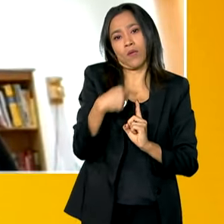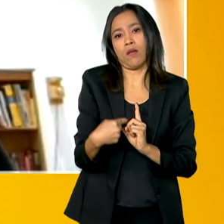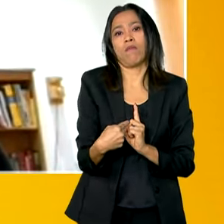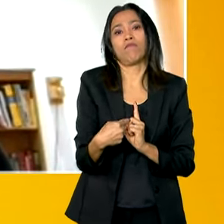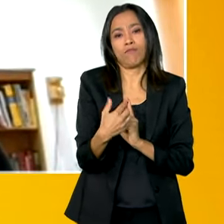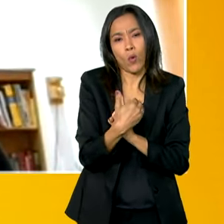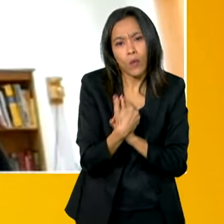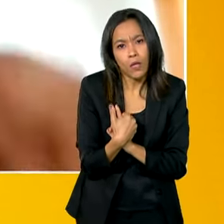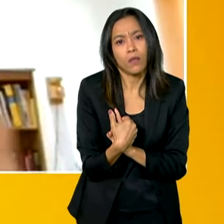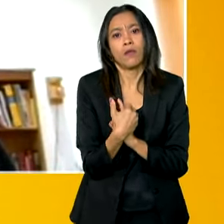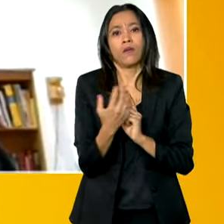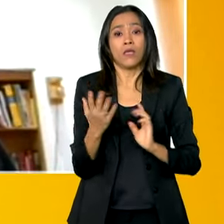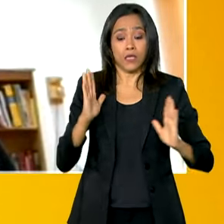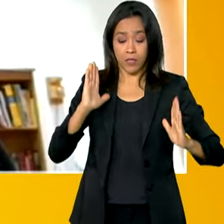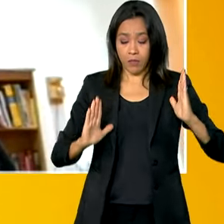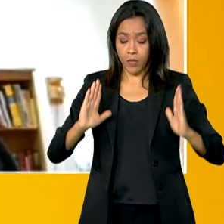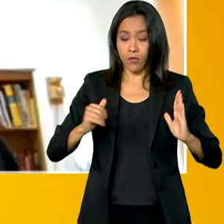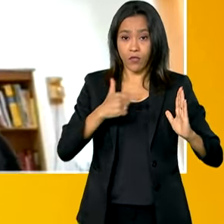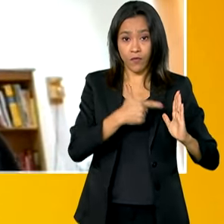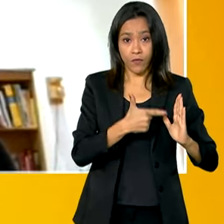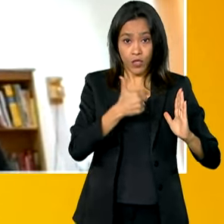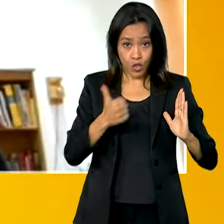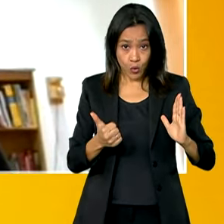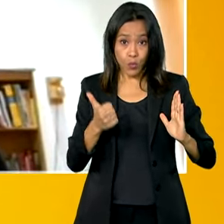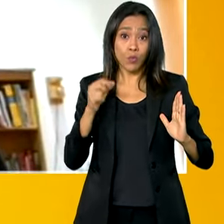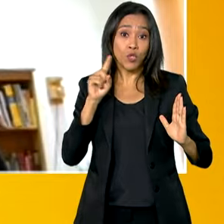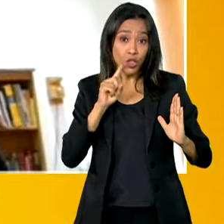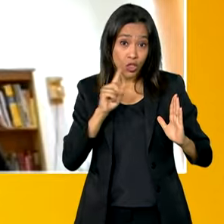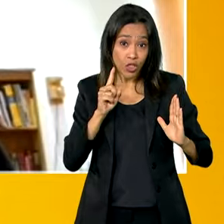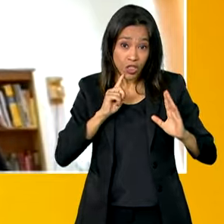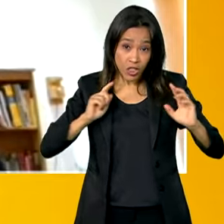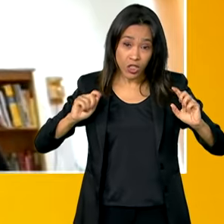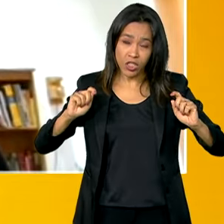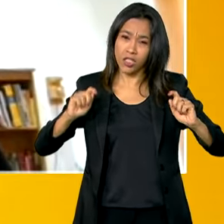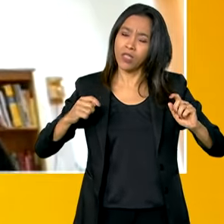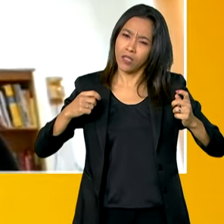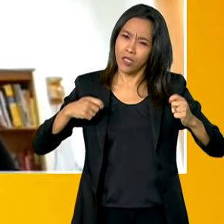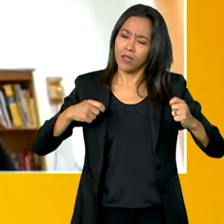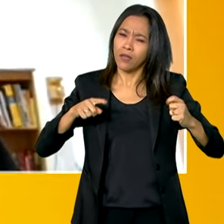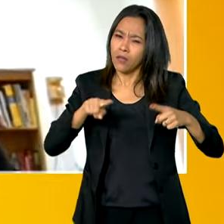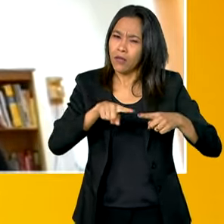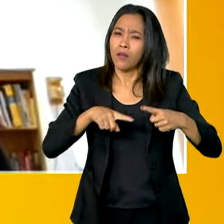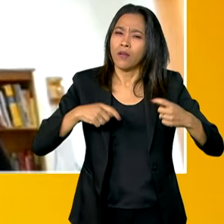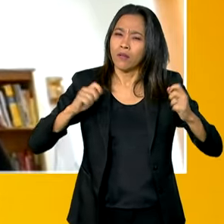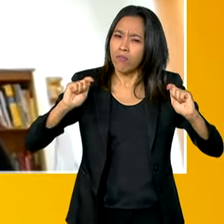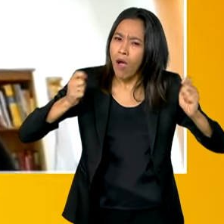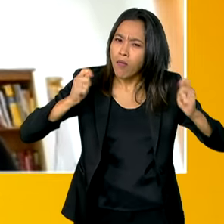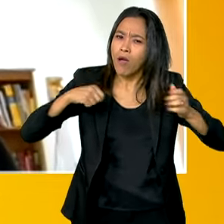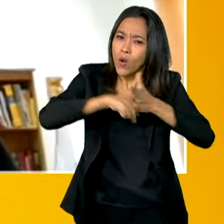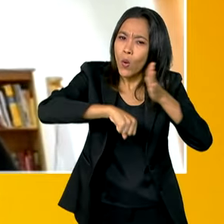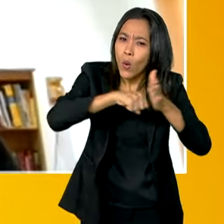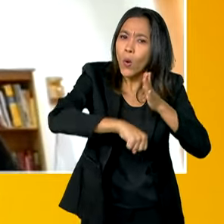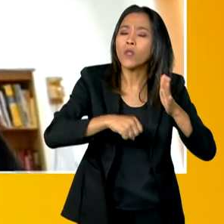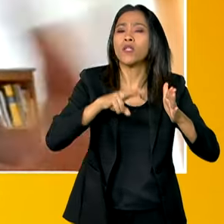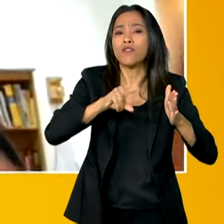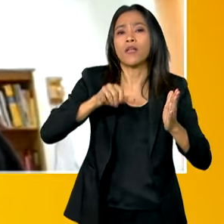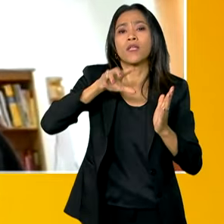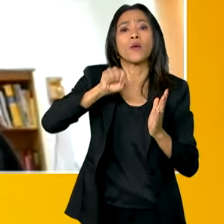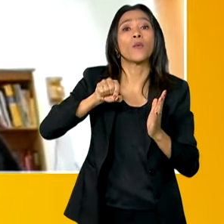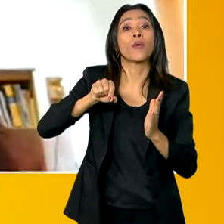dias de ativismo, a gente irá publicar a regulamentação do protocolo Não é Não, que justamente também